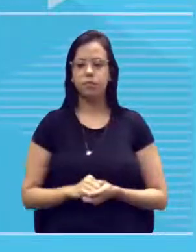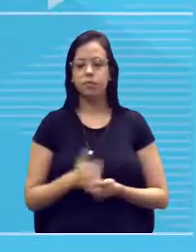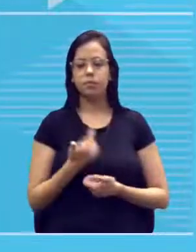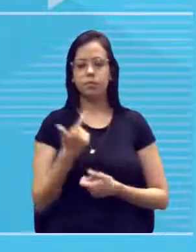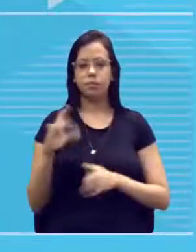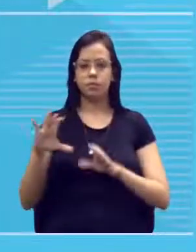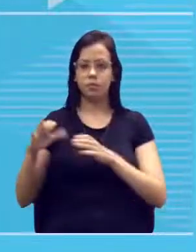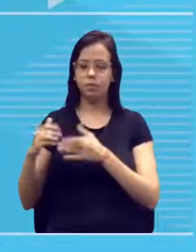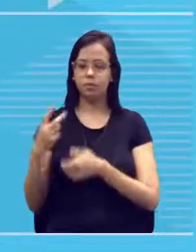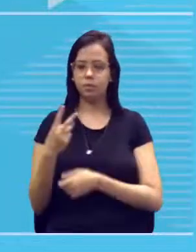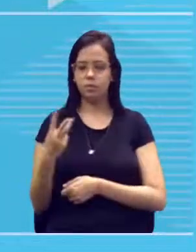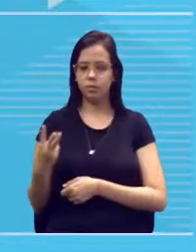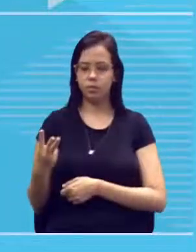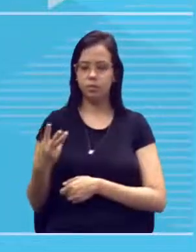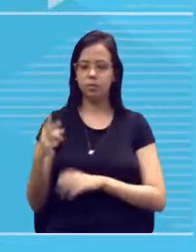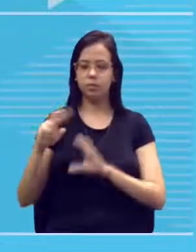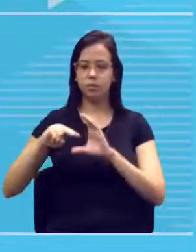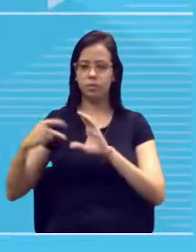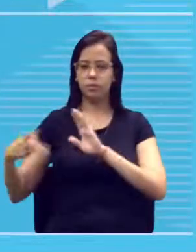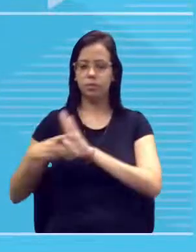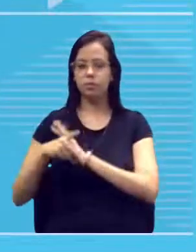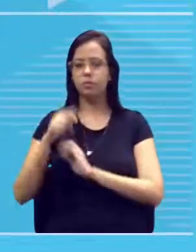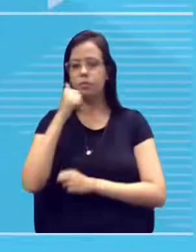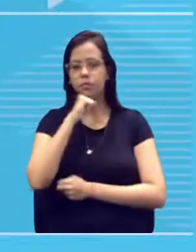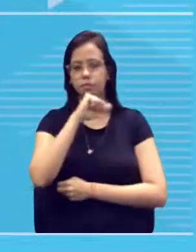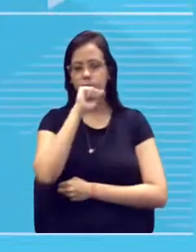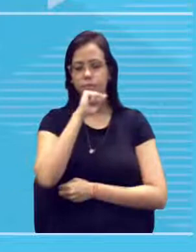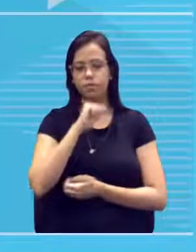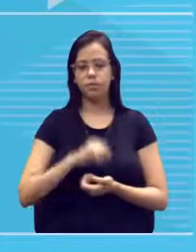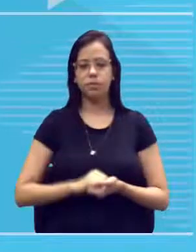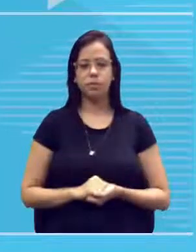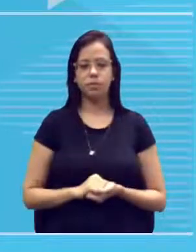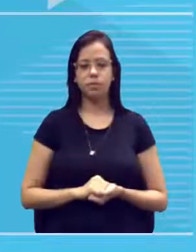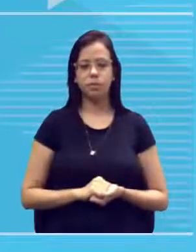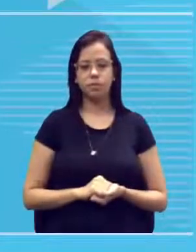outro conjunto com 23 cromossomos veio da mãe, tá?